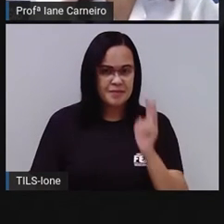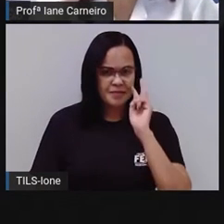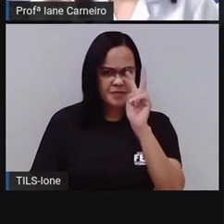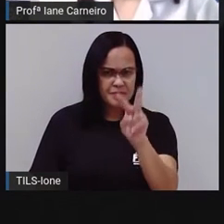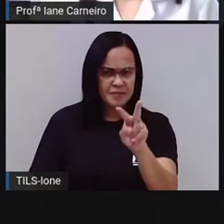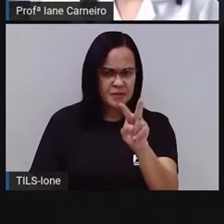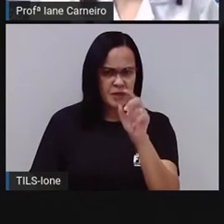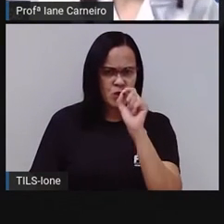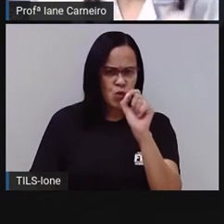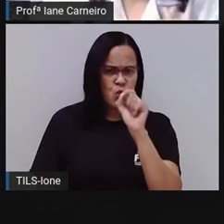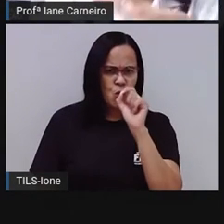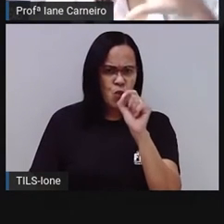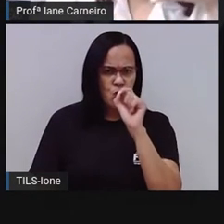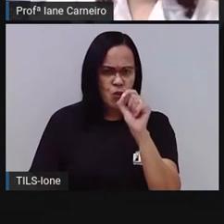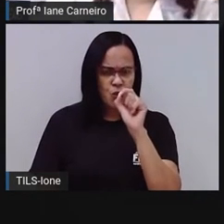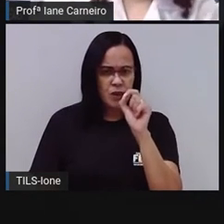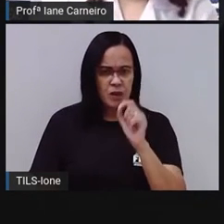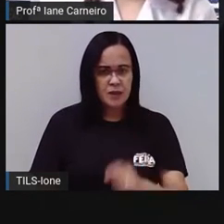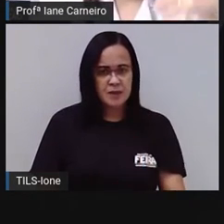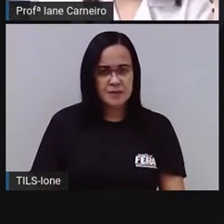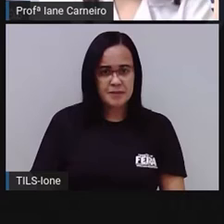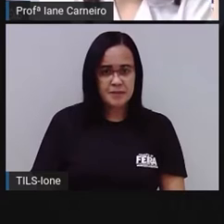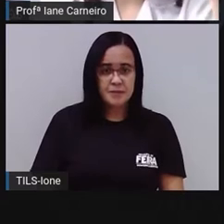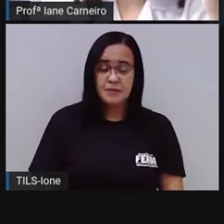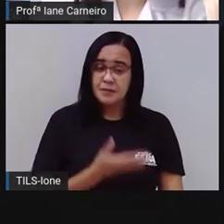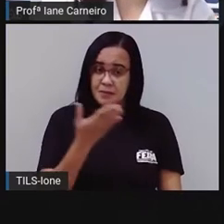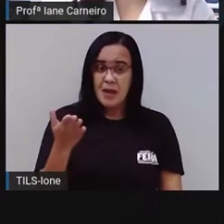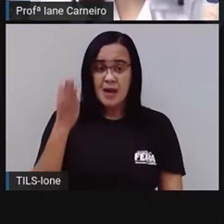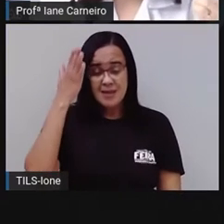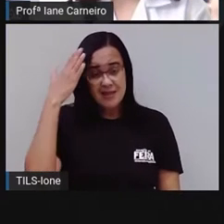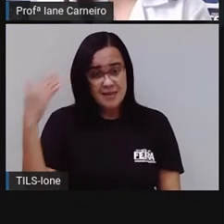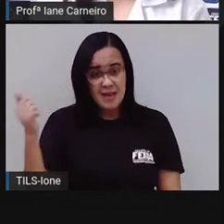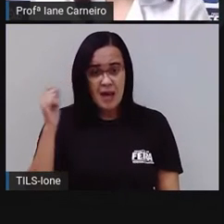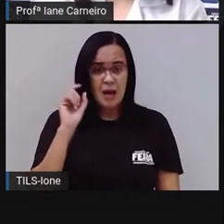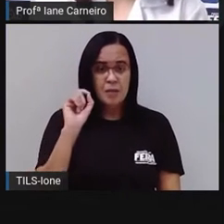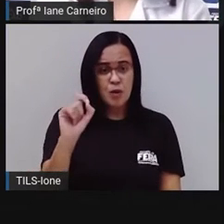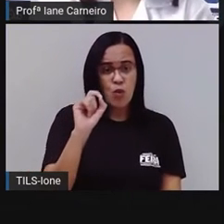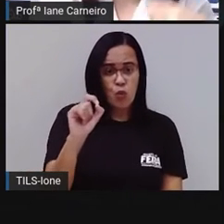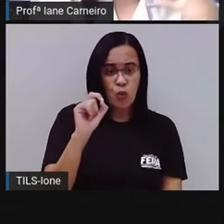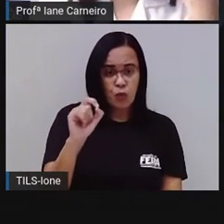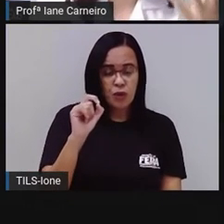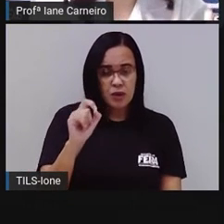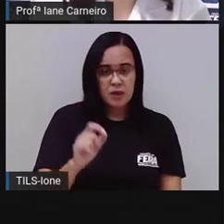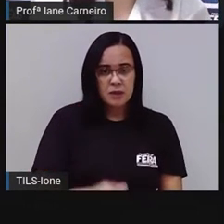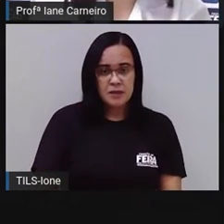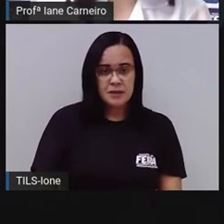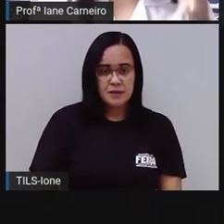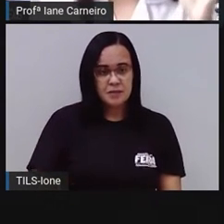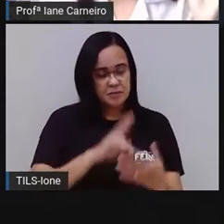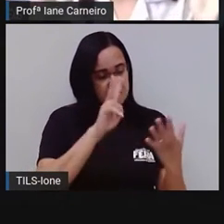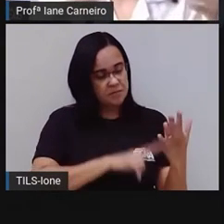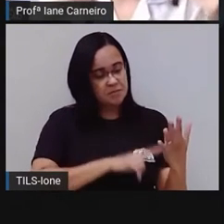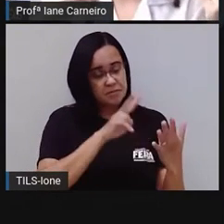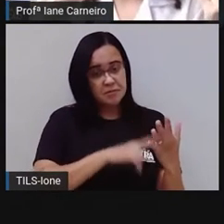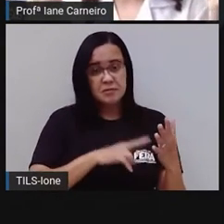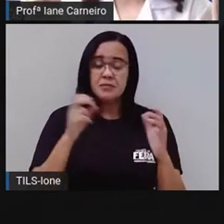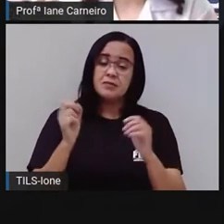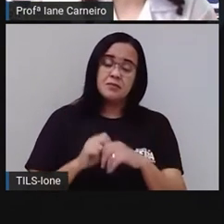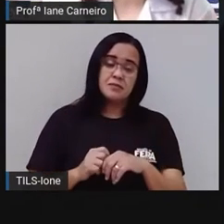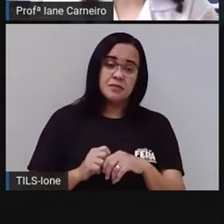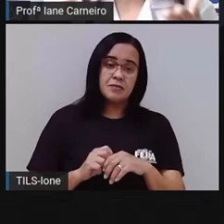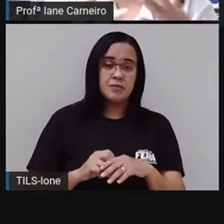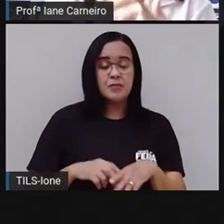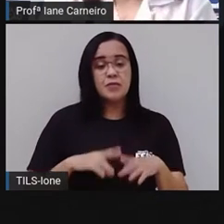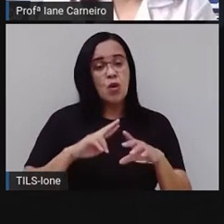pegou, né? Vocês sabem, né? A Pró colocou aqui o texto e colocou uma imagem. Pela imagem, vocês já conseguem ter uma